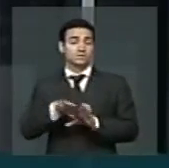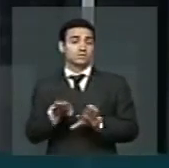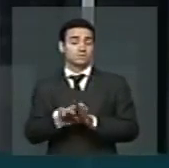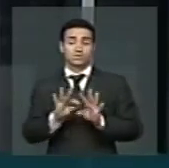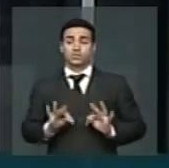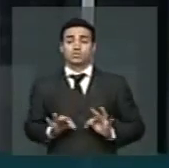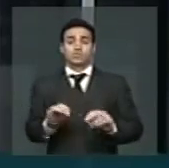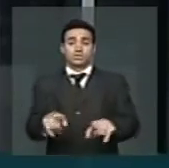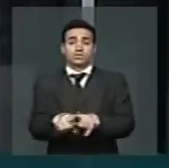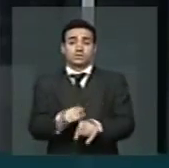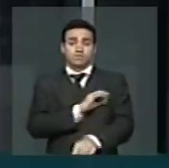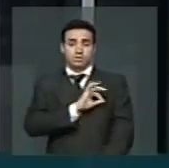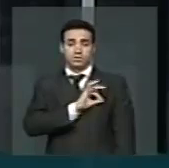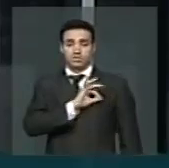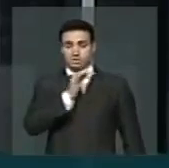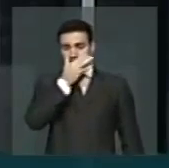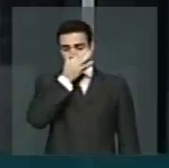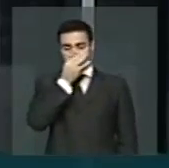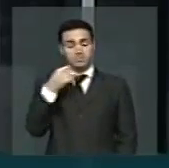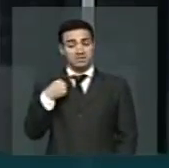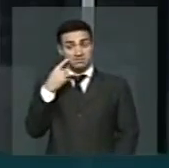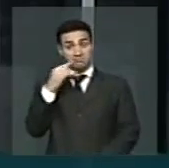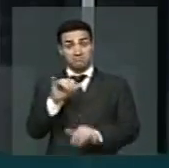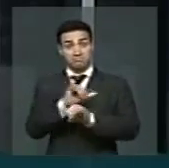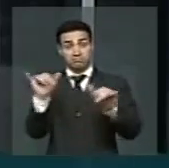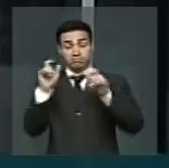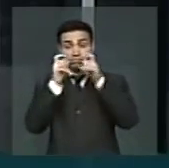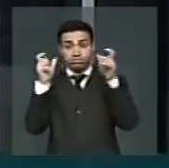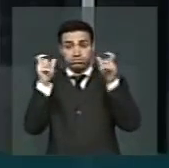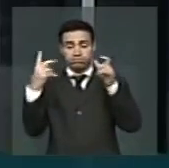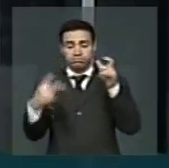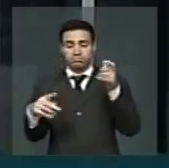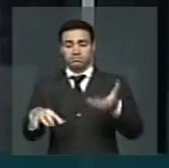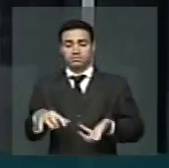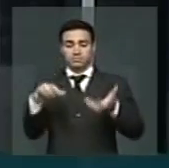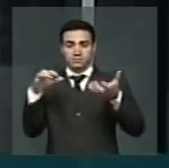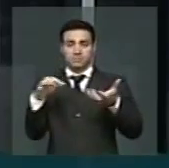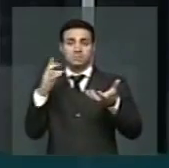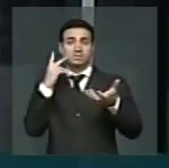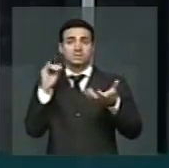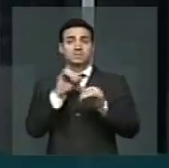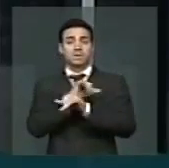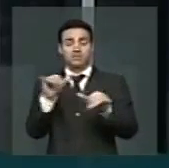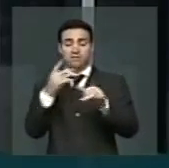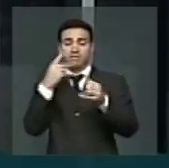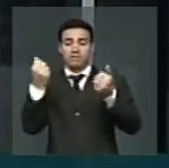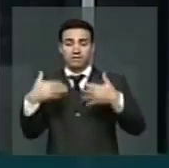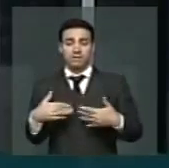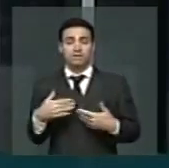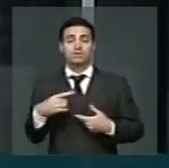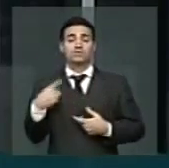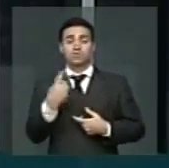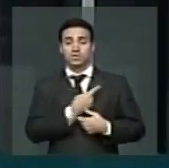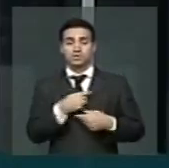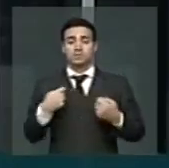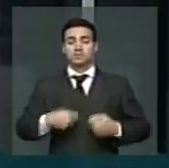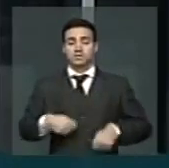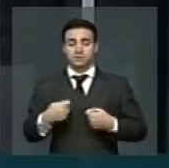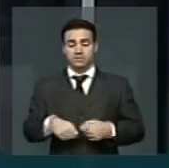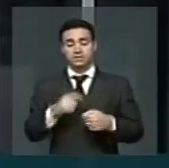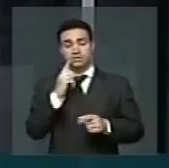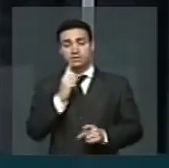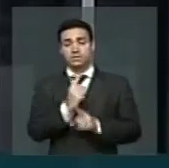isso sirva como alerta para esta casa dizer que nós temos que encontrar